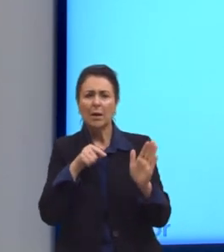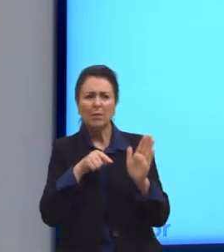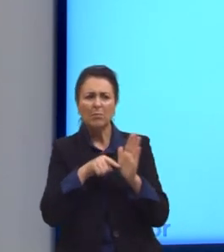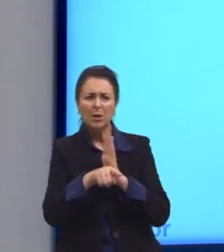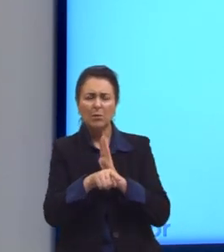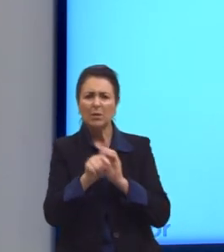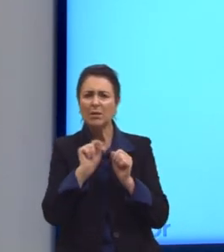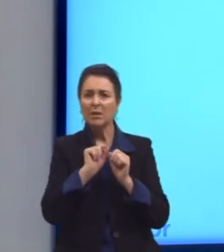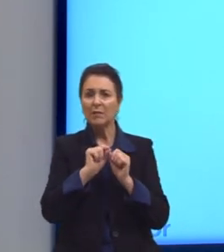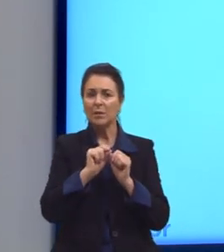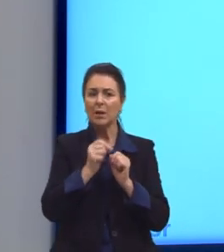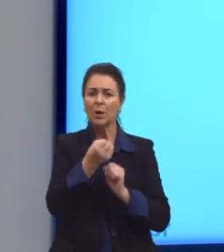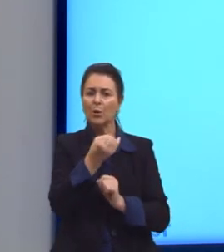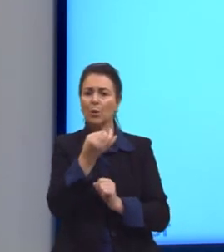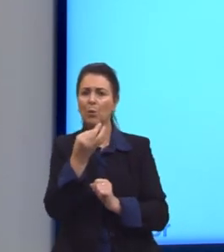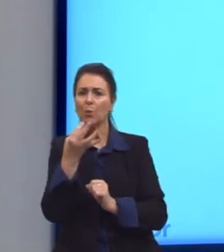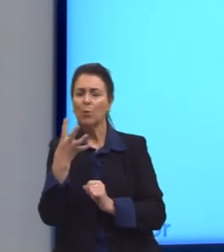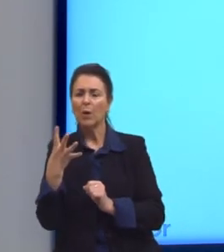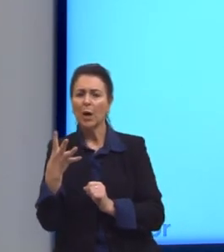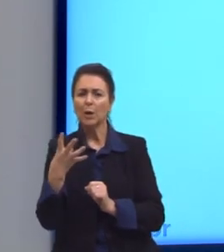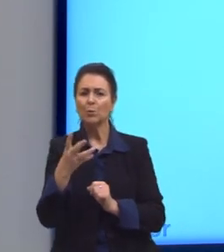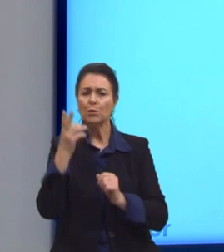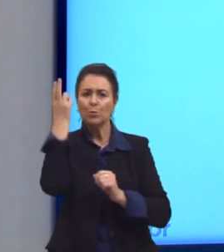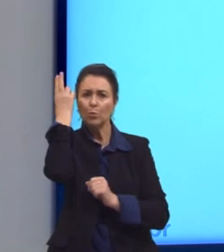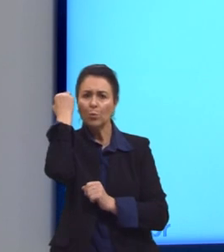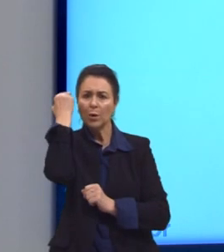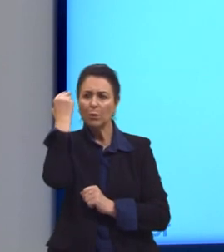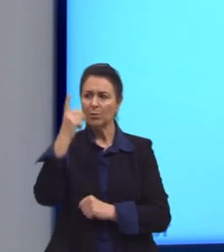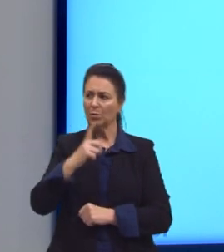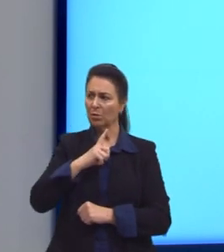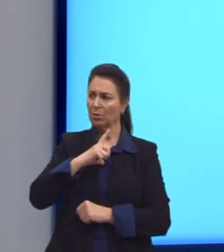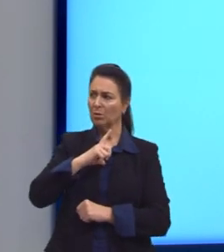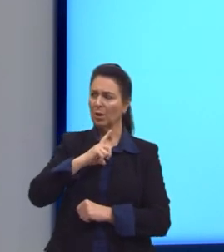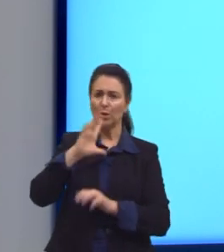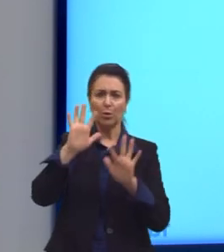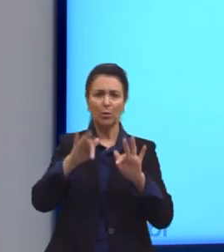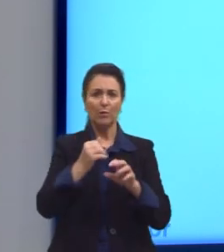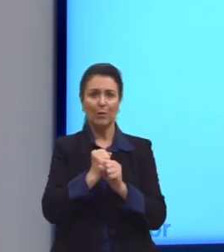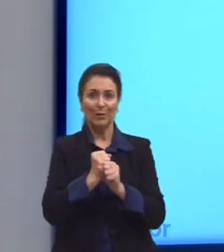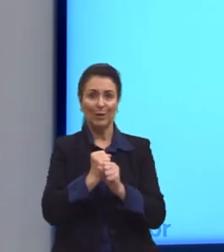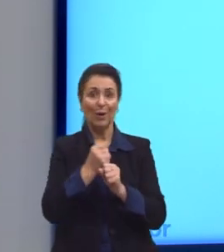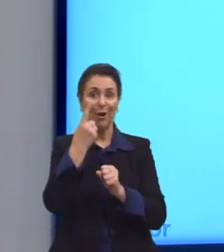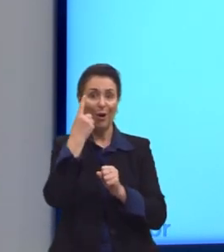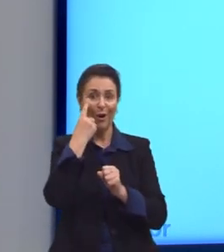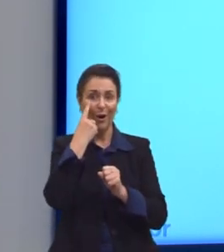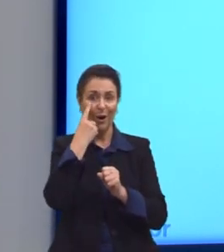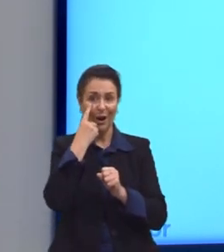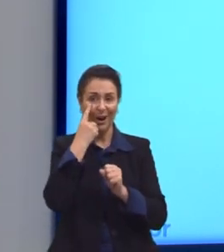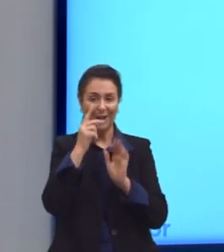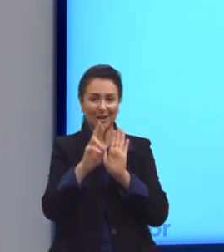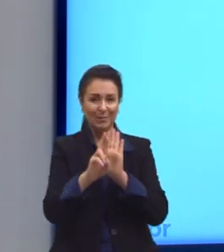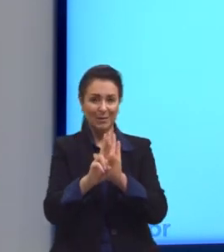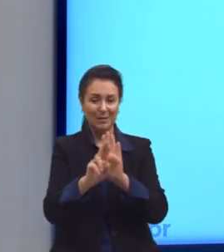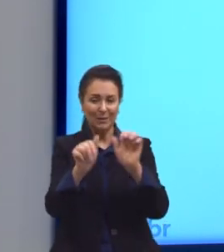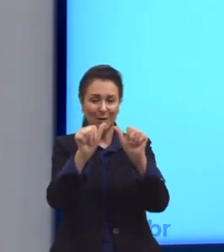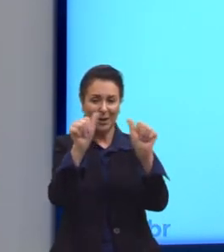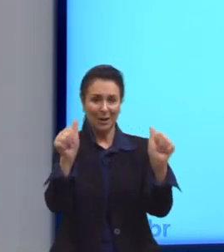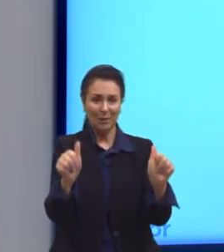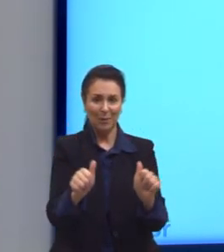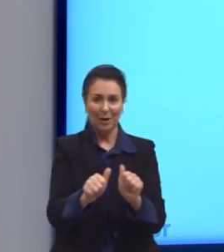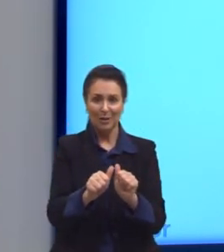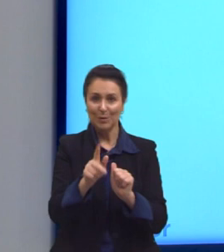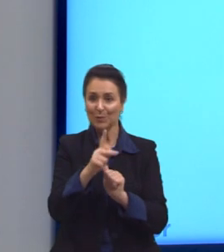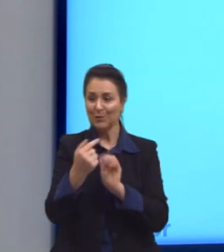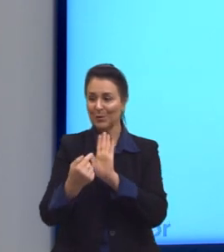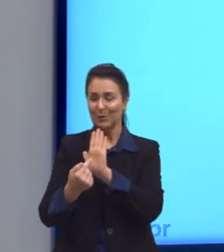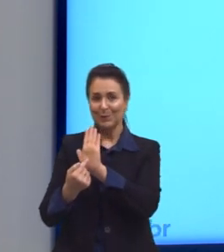quantos coelhos teremos no fim do ano? Eu trouxe aqui a representação para que vocês visualizem. Então,